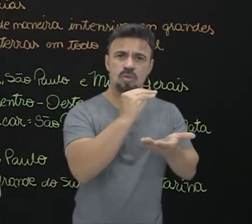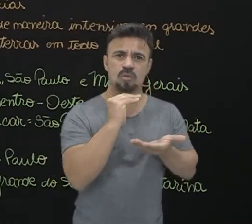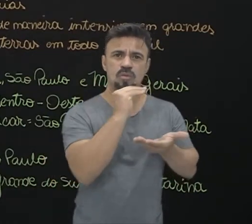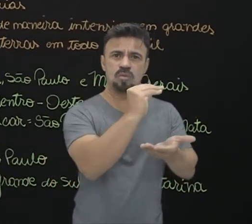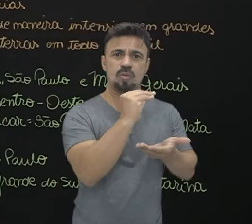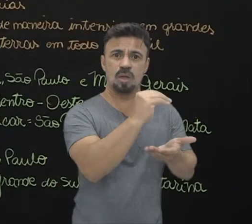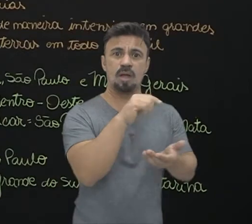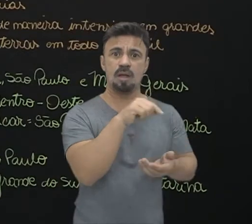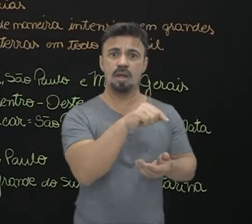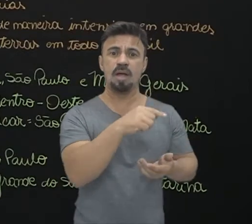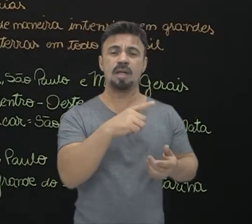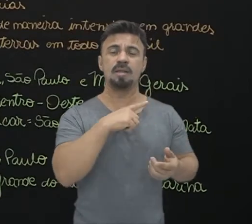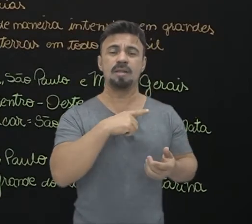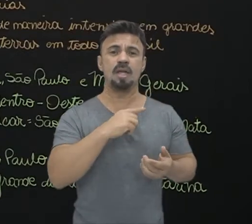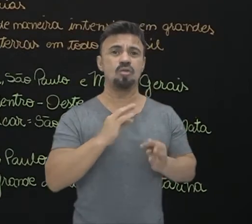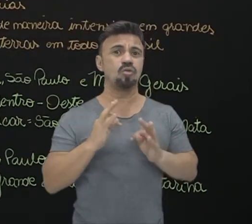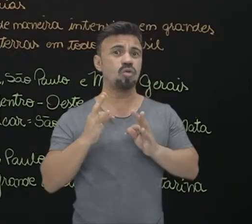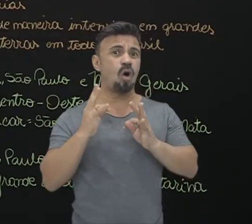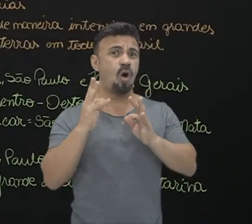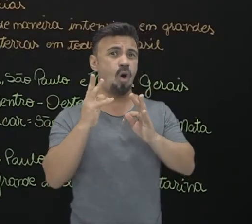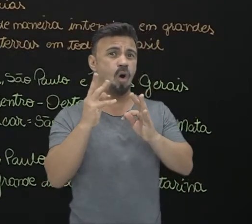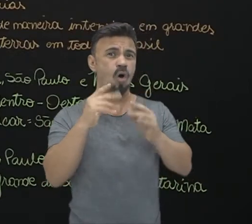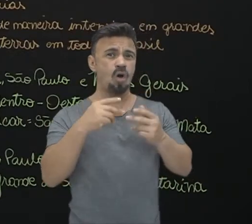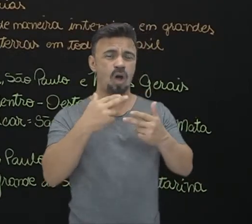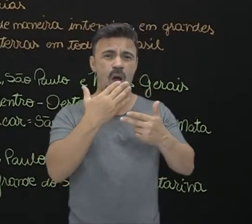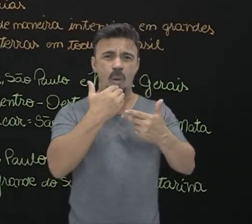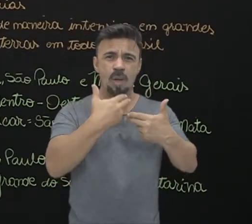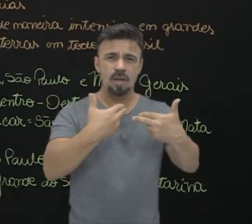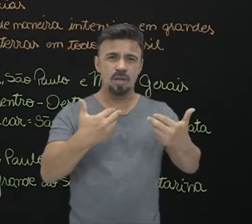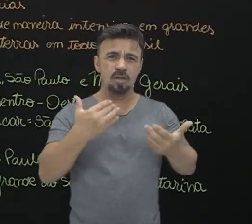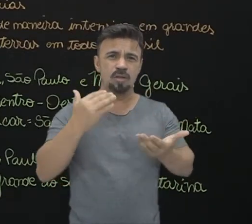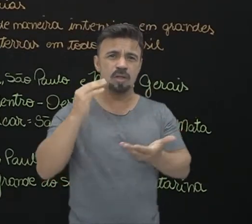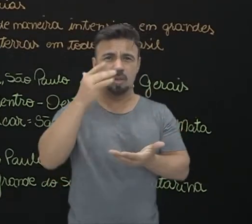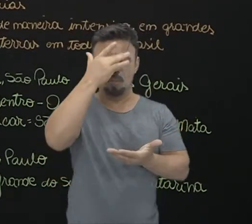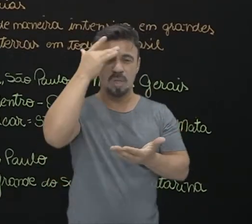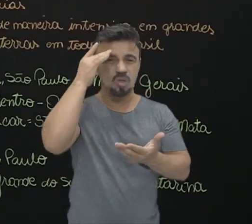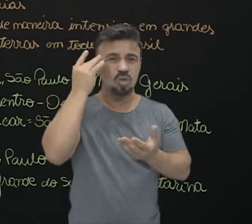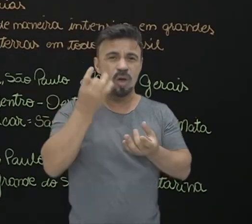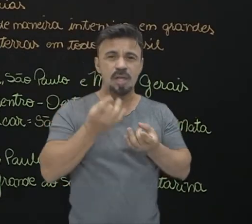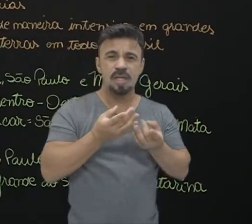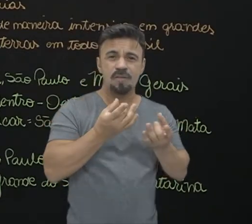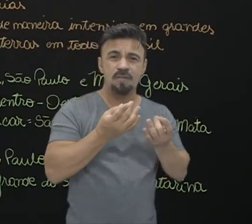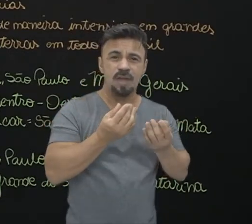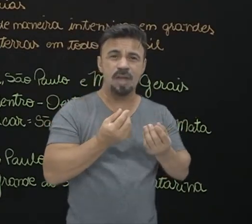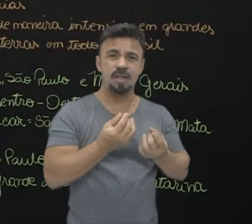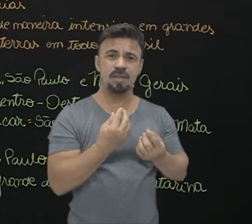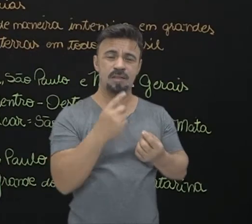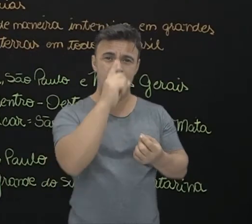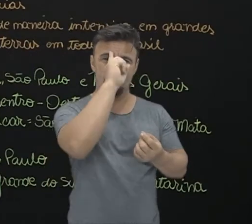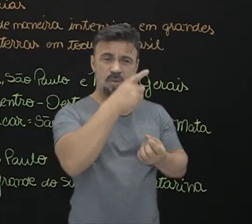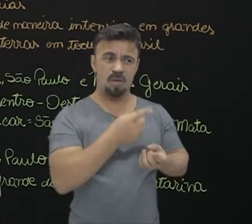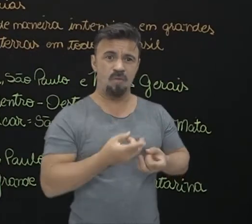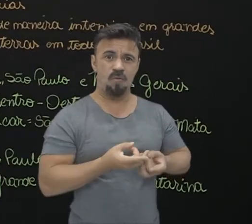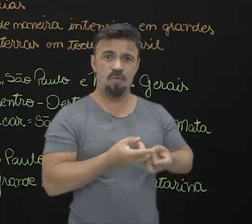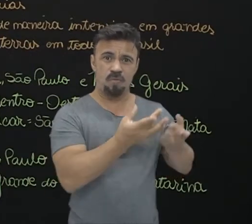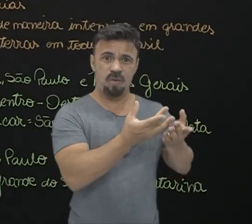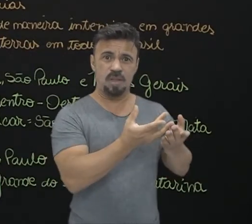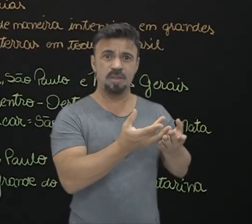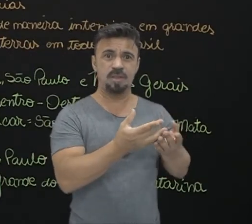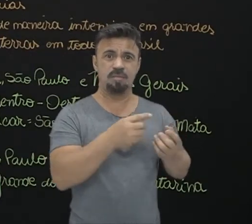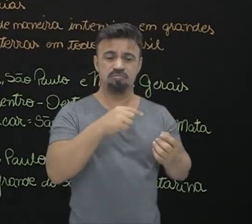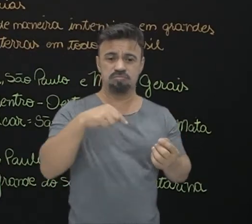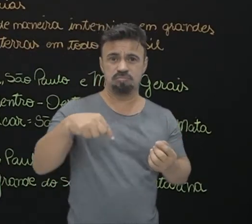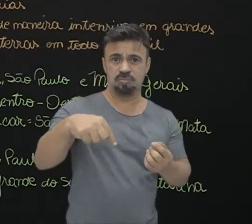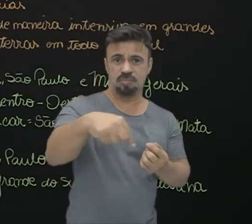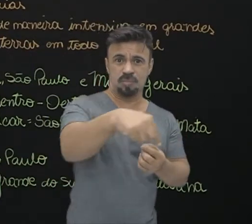esses centros, é para onde vão todos esses agricultores que mandam o seu produto do cinturão verde,